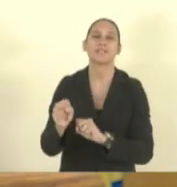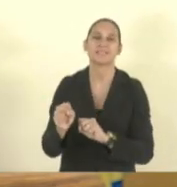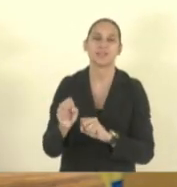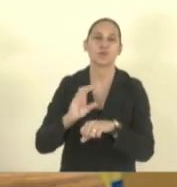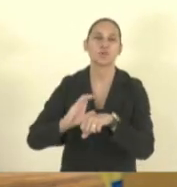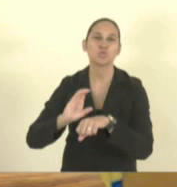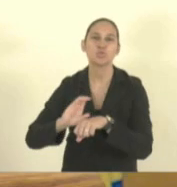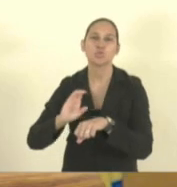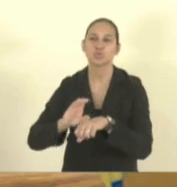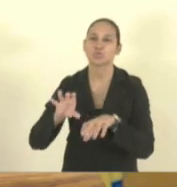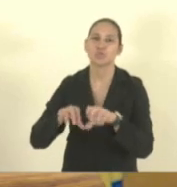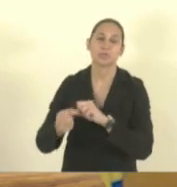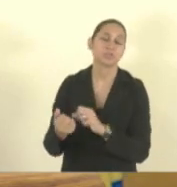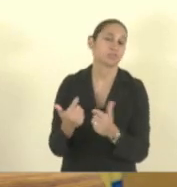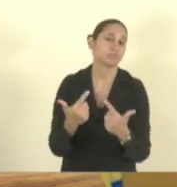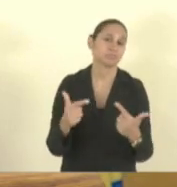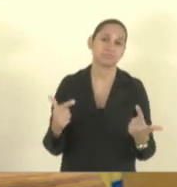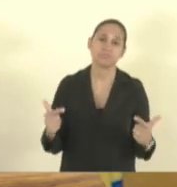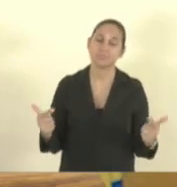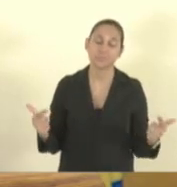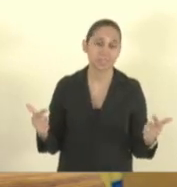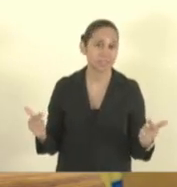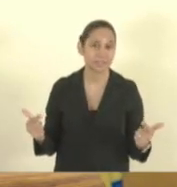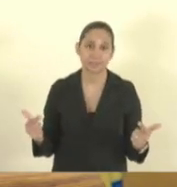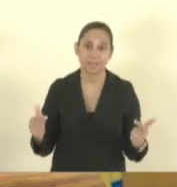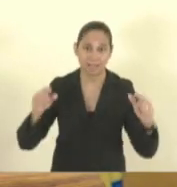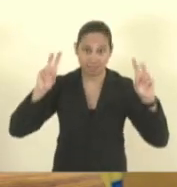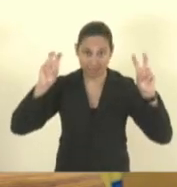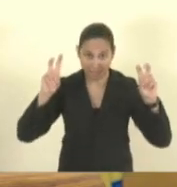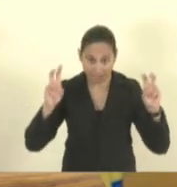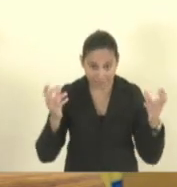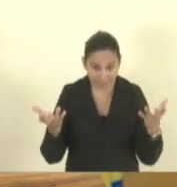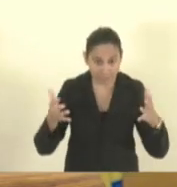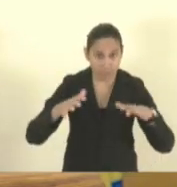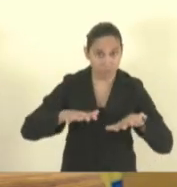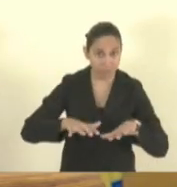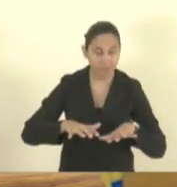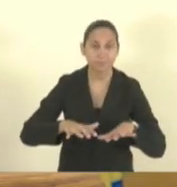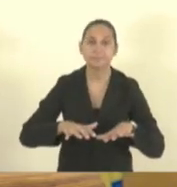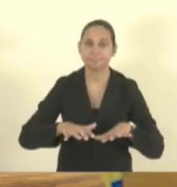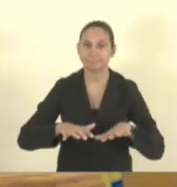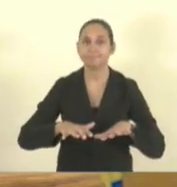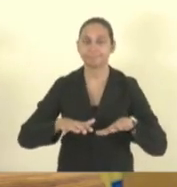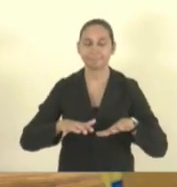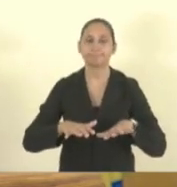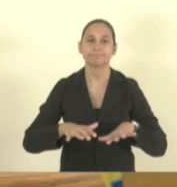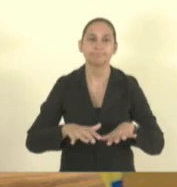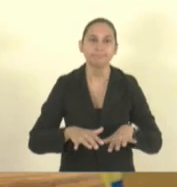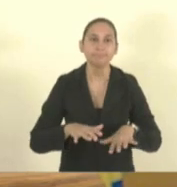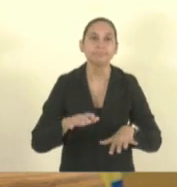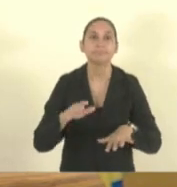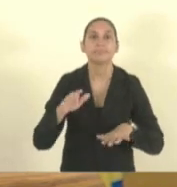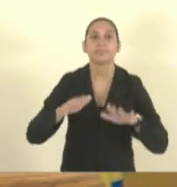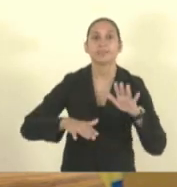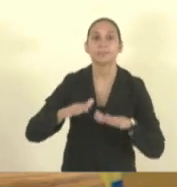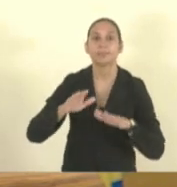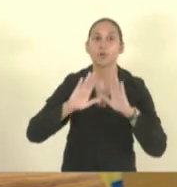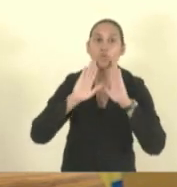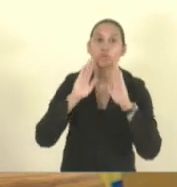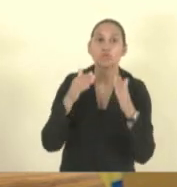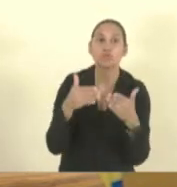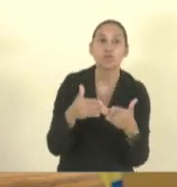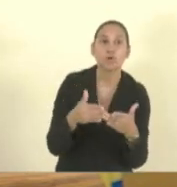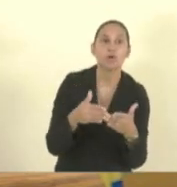inclusão ciclos de formação com a temática da inclusão é uma constante pelo menos de 3 a 4 eventos anuais